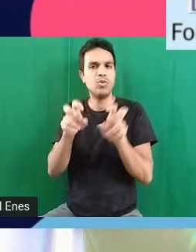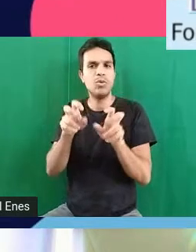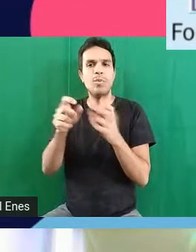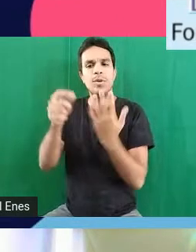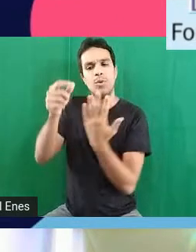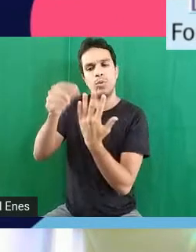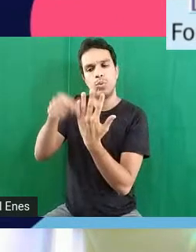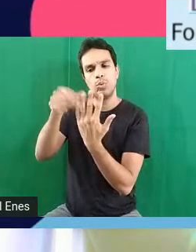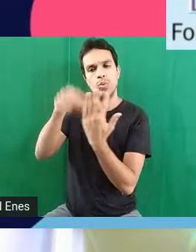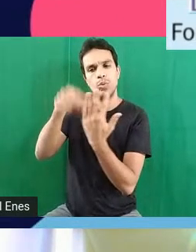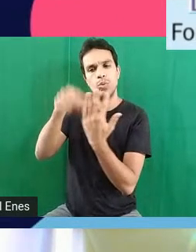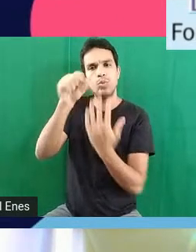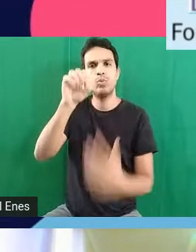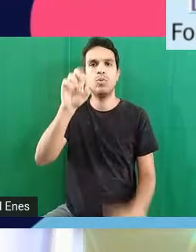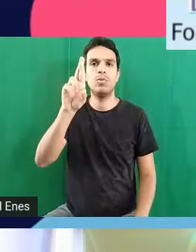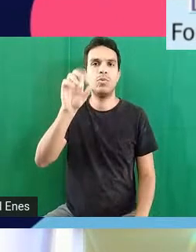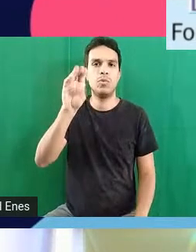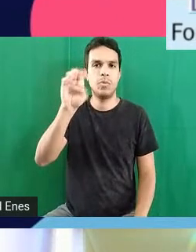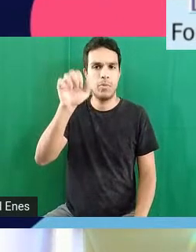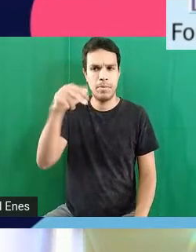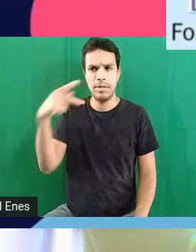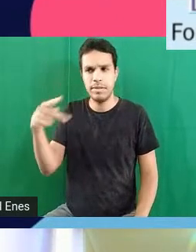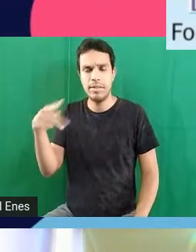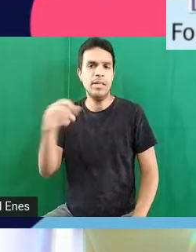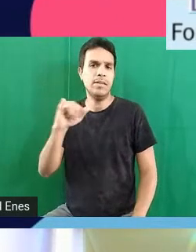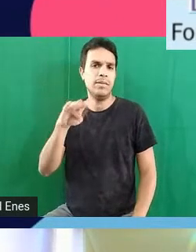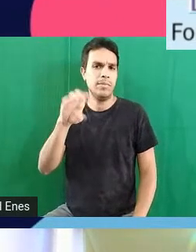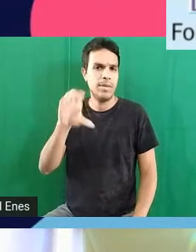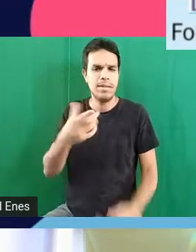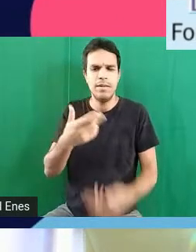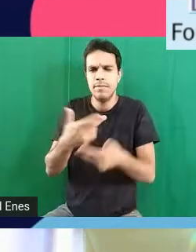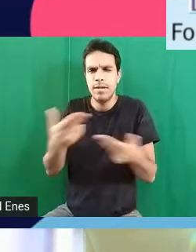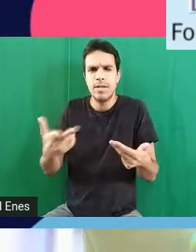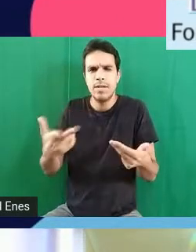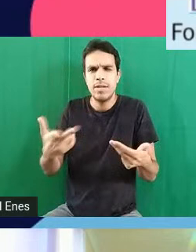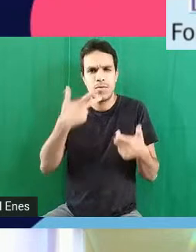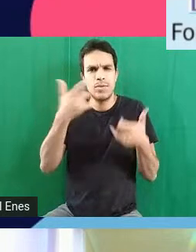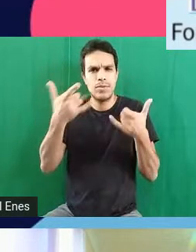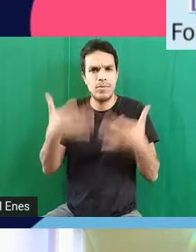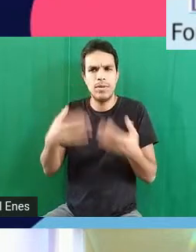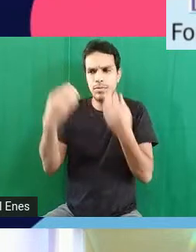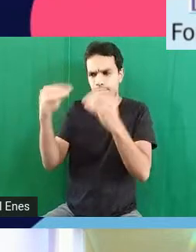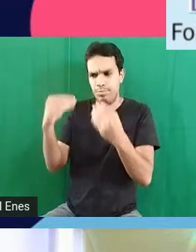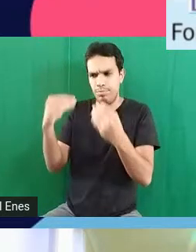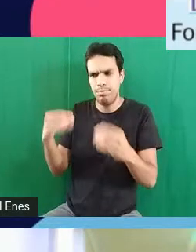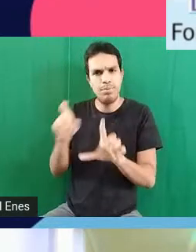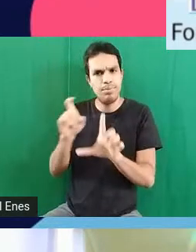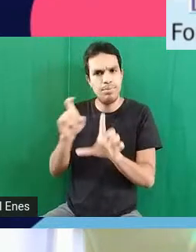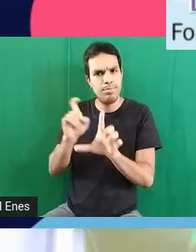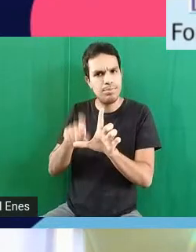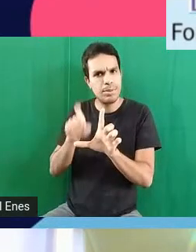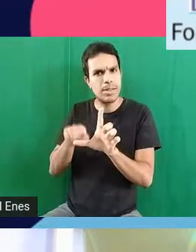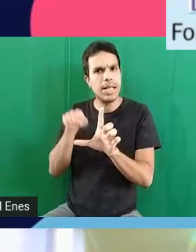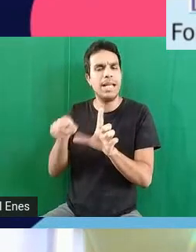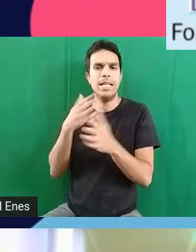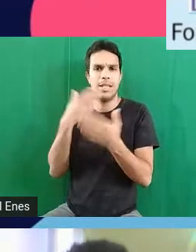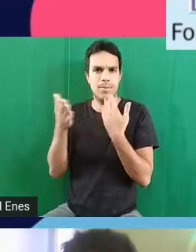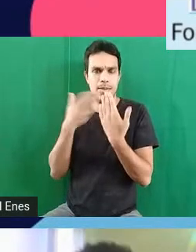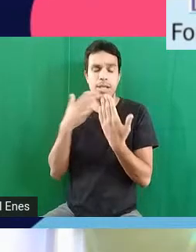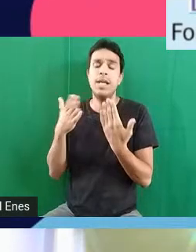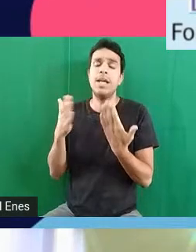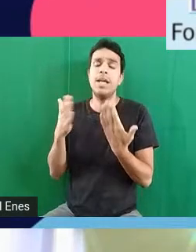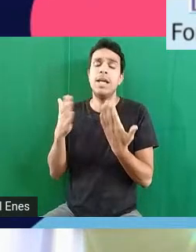muitas coisas que foram faladas aqui pelos colegas eu fui colocando no chat e também respondendo algumas perguntas já porque vi que a gente tava com o tempo